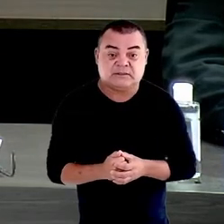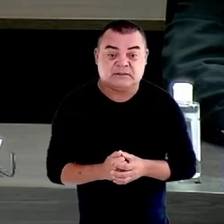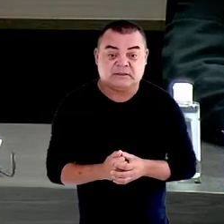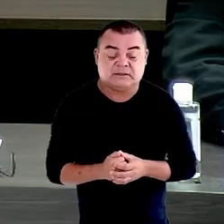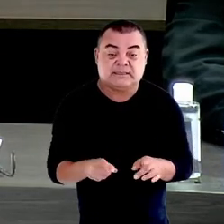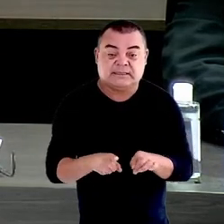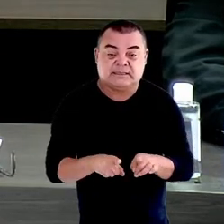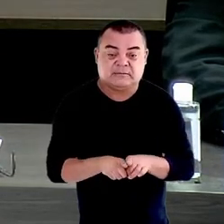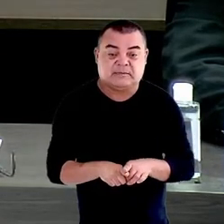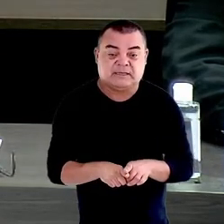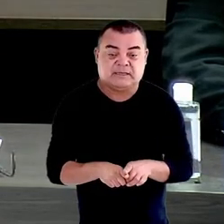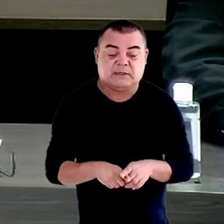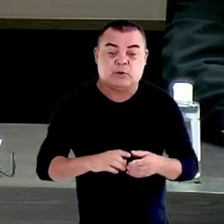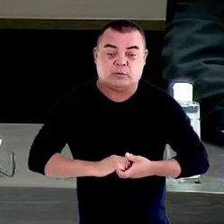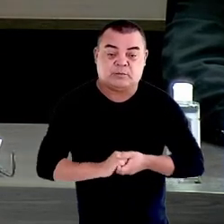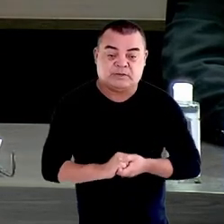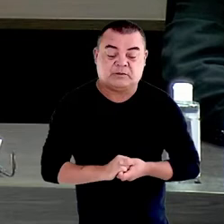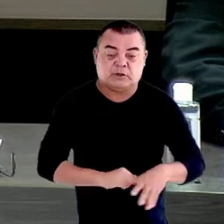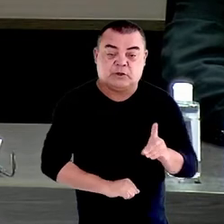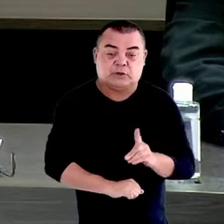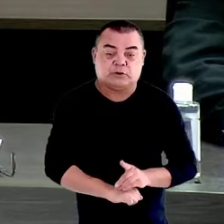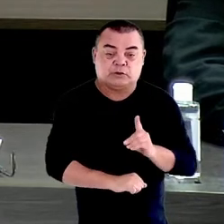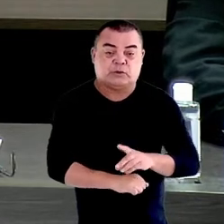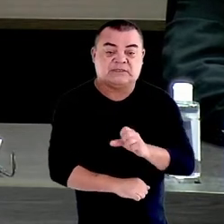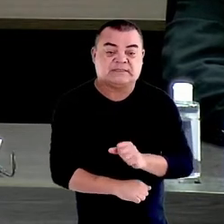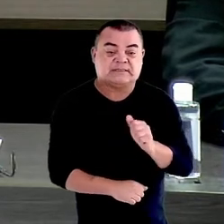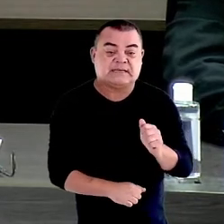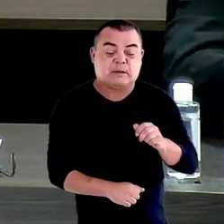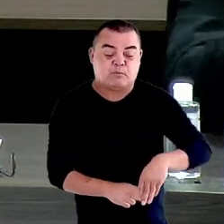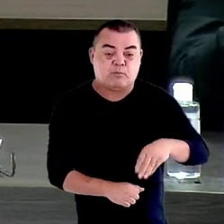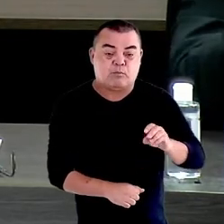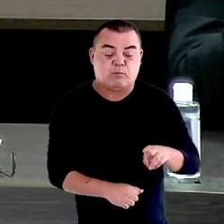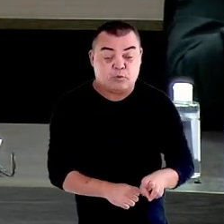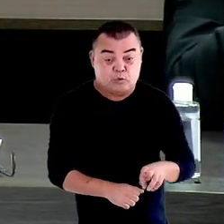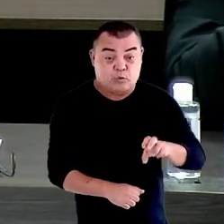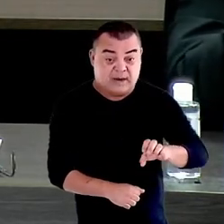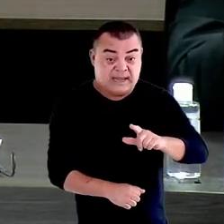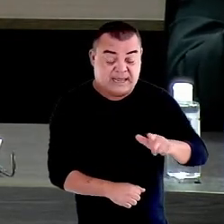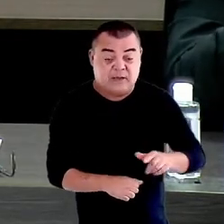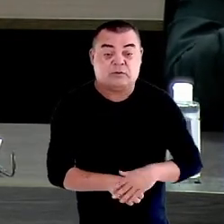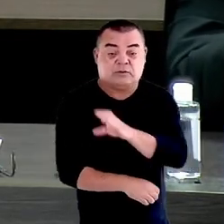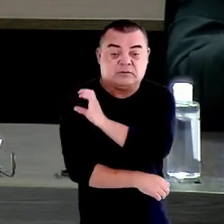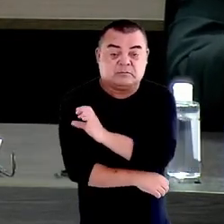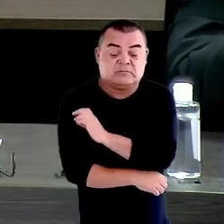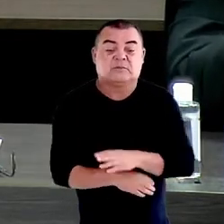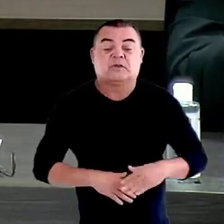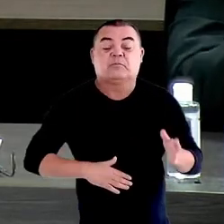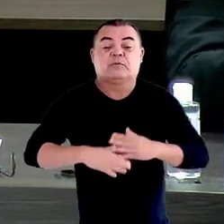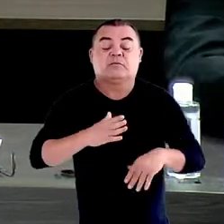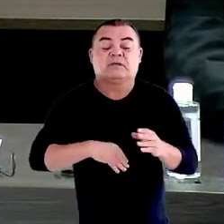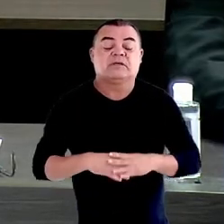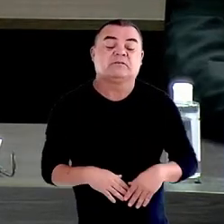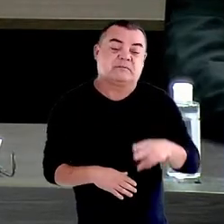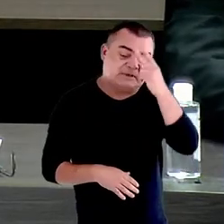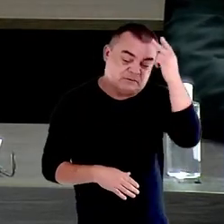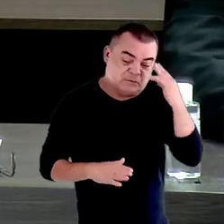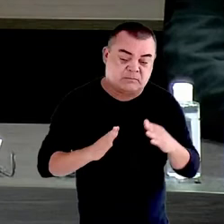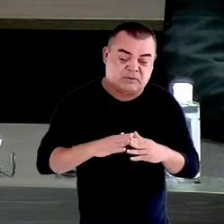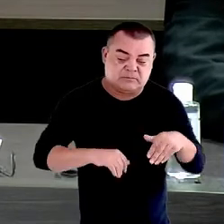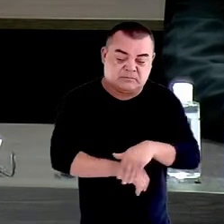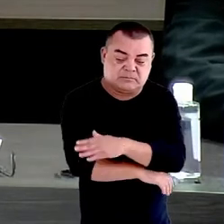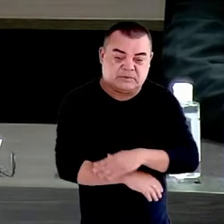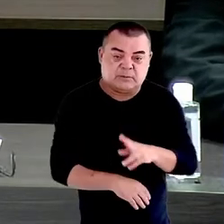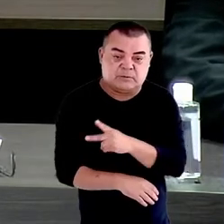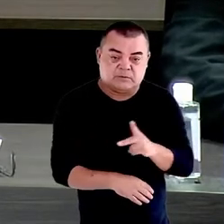também cumprimento o doutor Samuel Rodrigues, coordenador do Movimento Nacional de População em Situação de Rua, o professor André